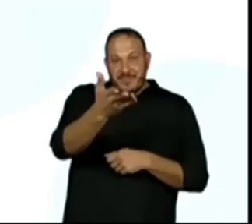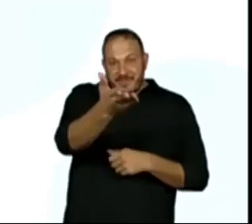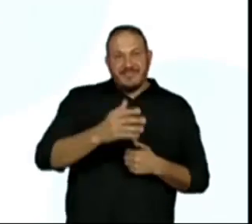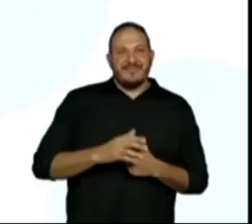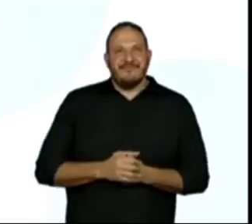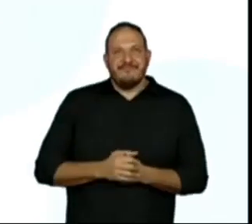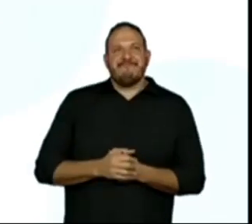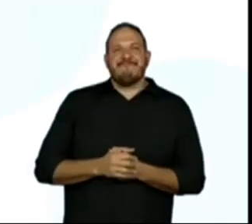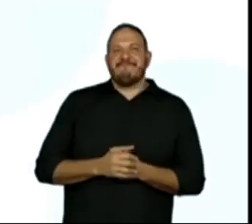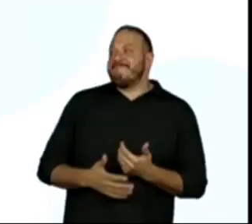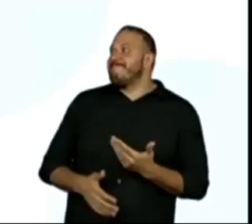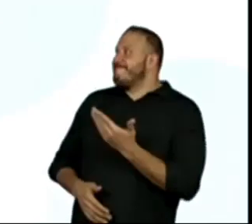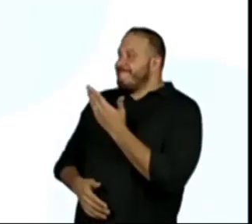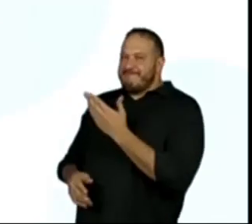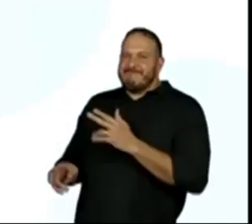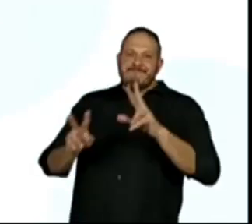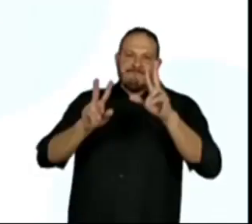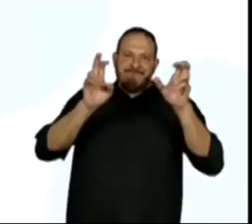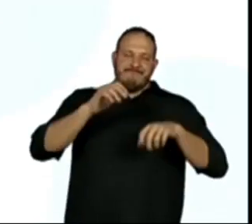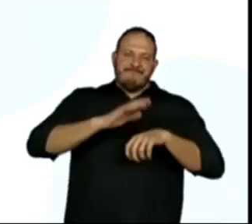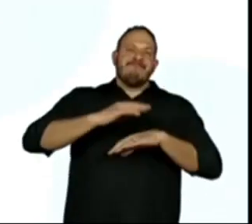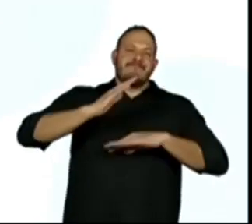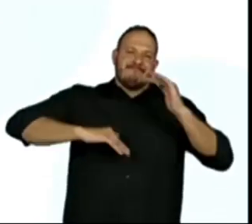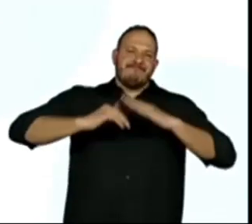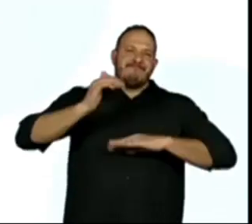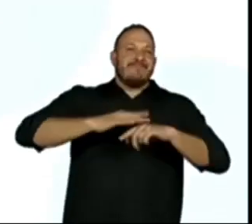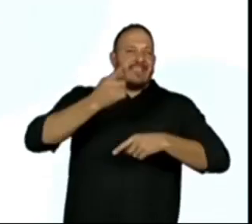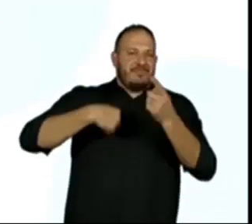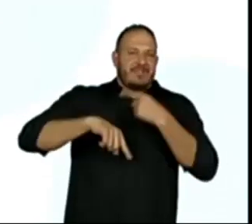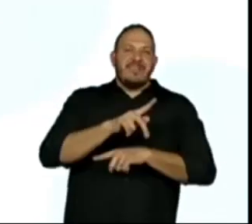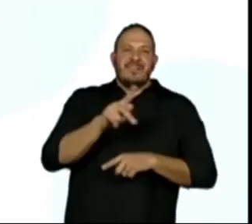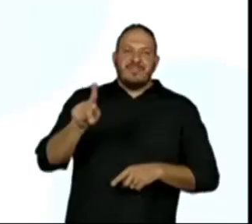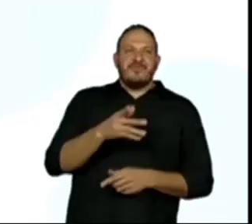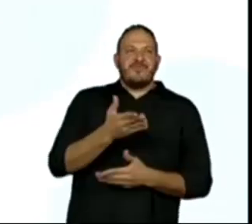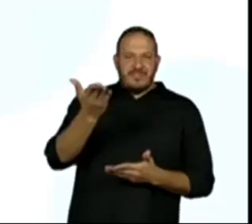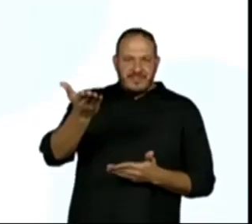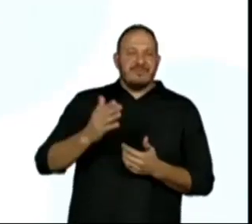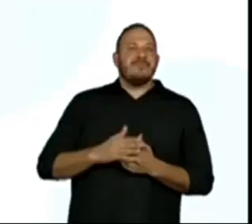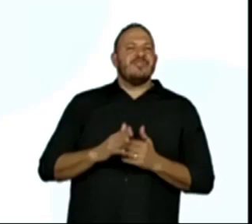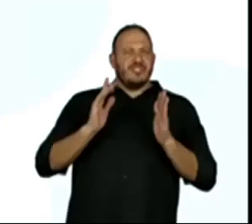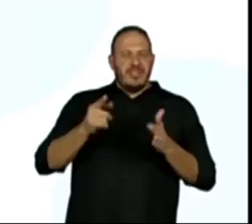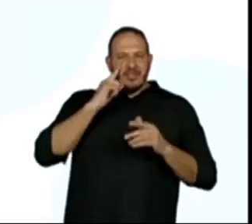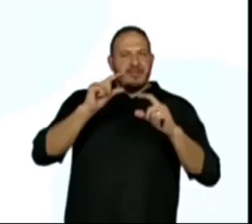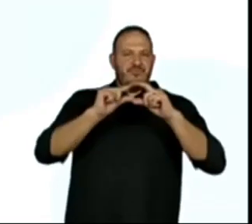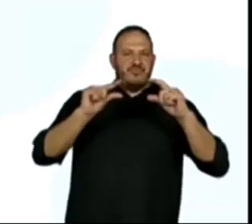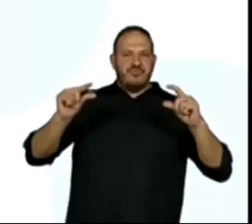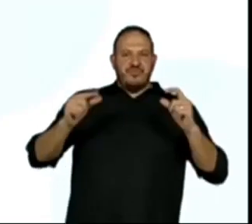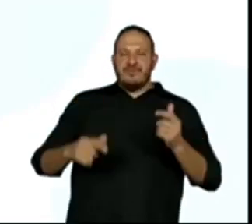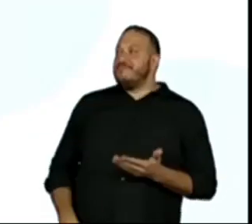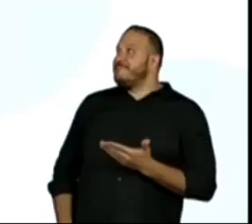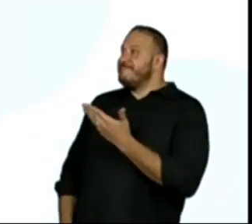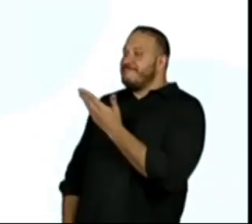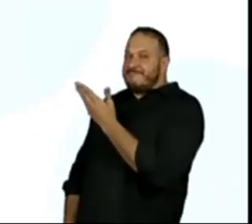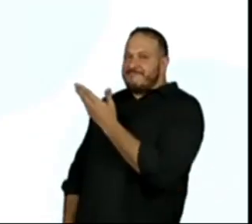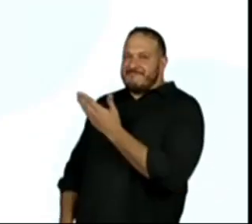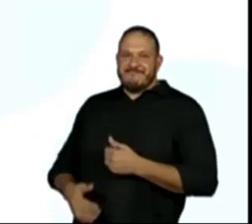Lógico, a habilidade dos meus colegas professores já está aí para o print rapidão